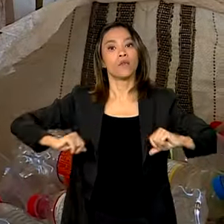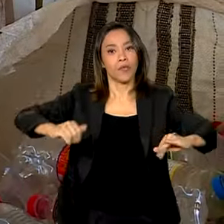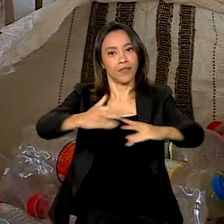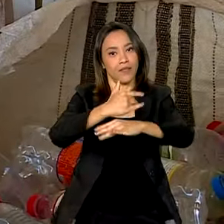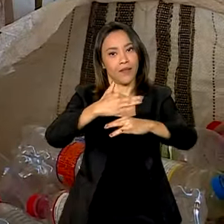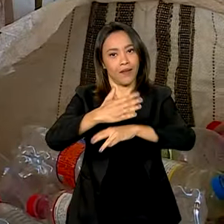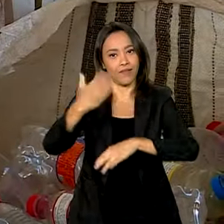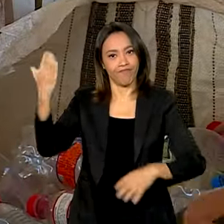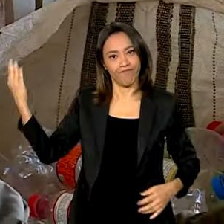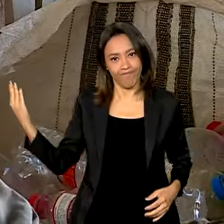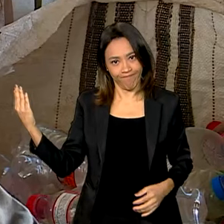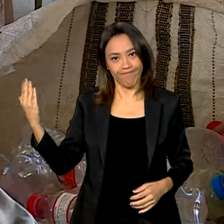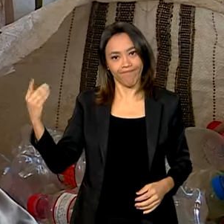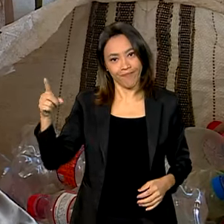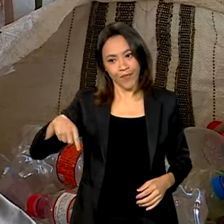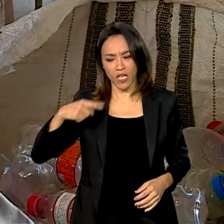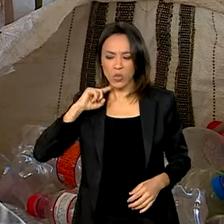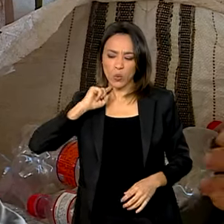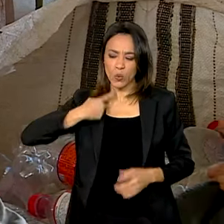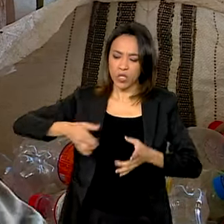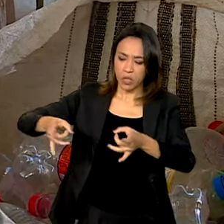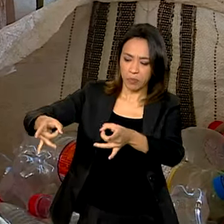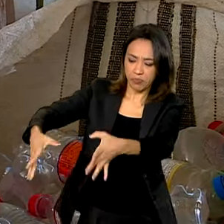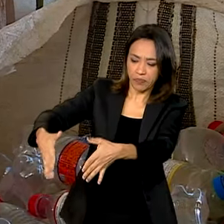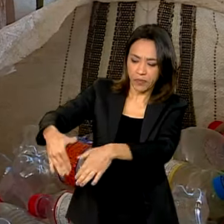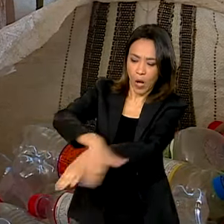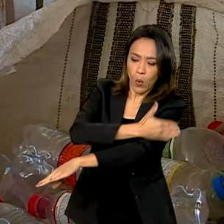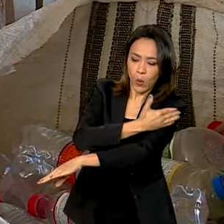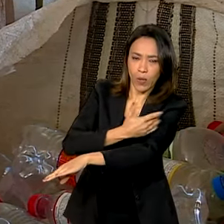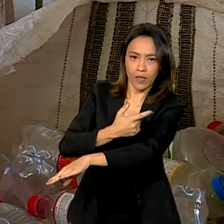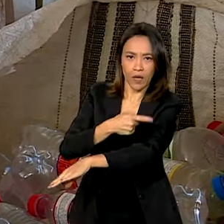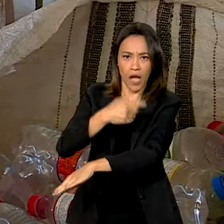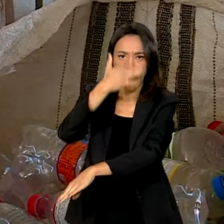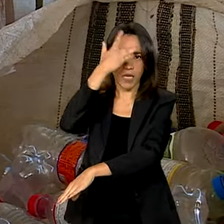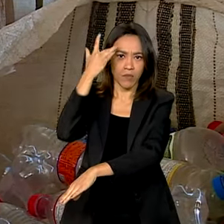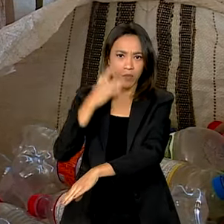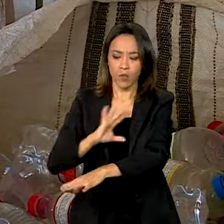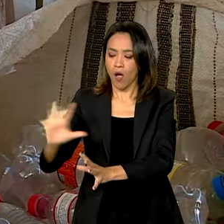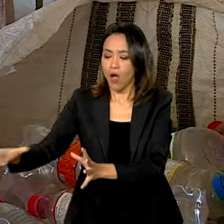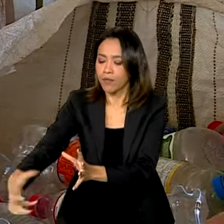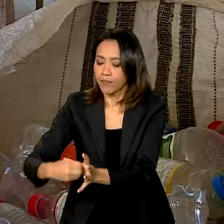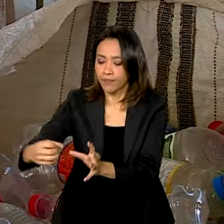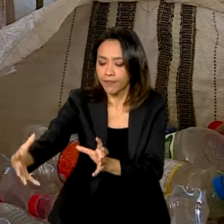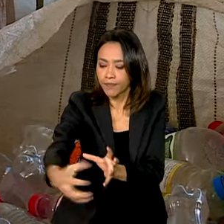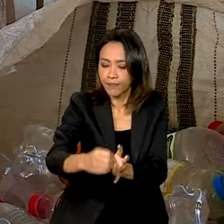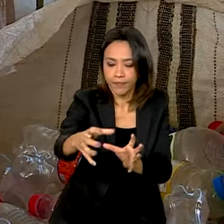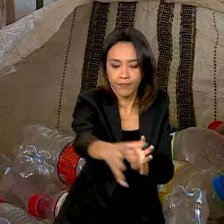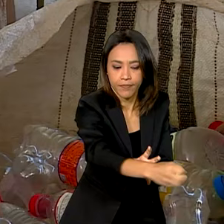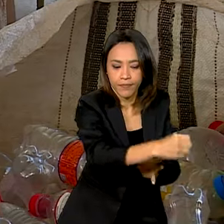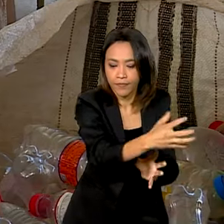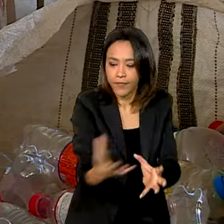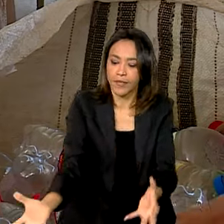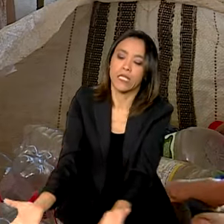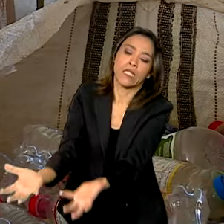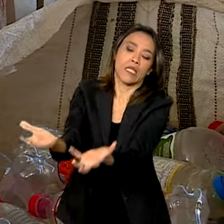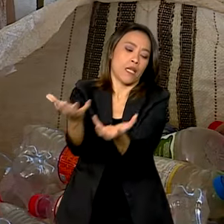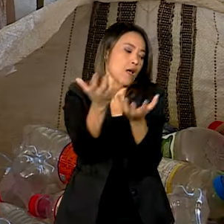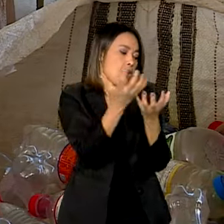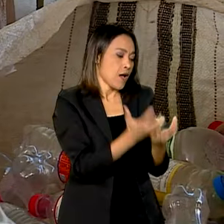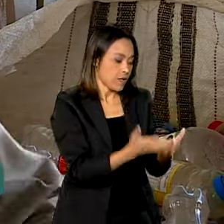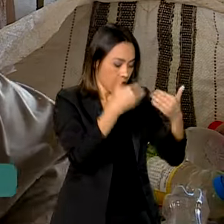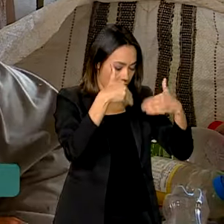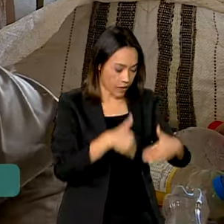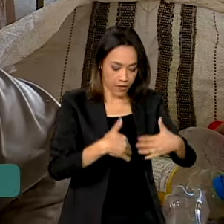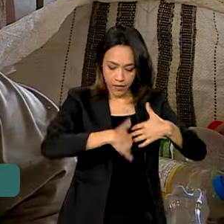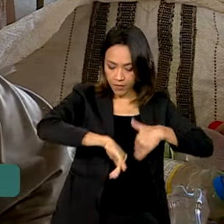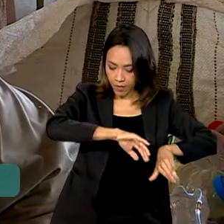né? Porque, assim, se torna sujeira no meio da rua, mas, assim, vai os pessoal fazer a coleta, traga para nós, as meninas fazem a separação e